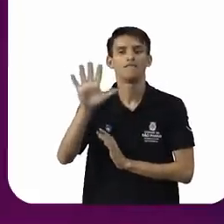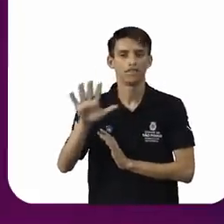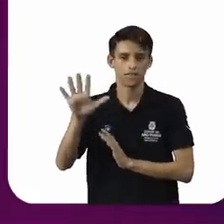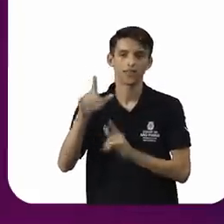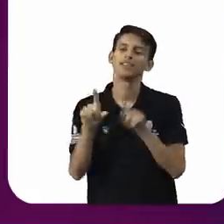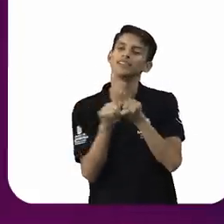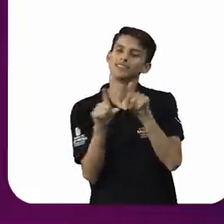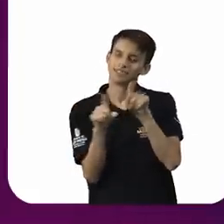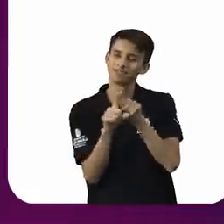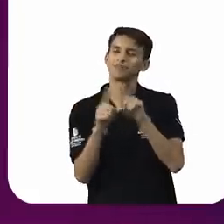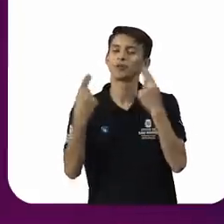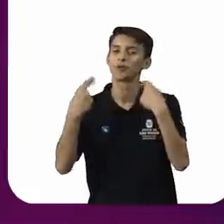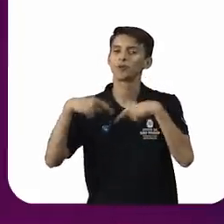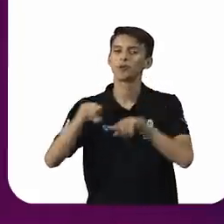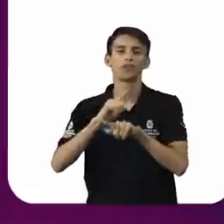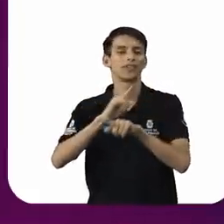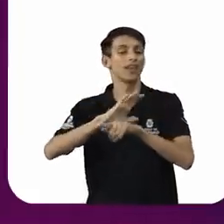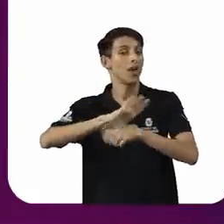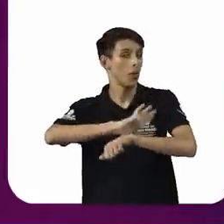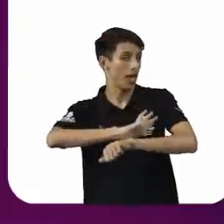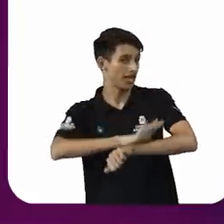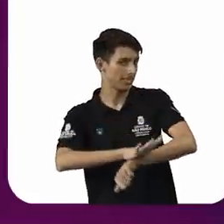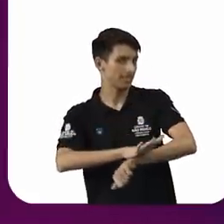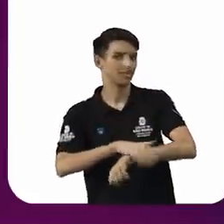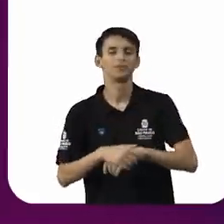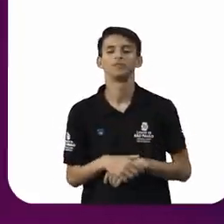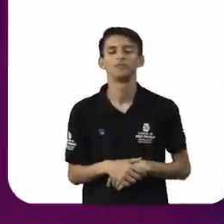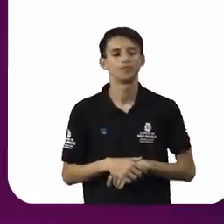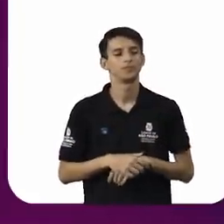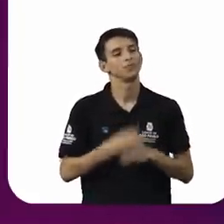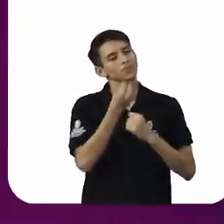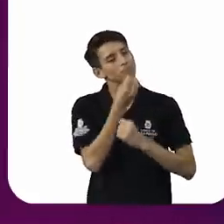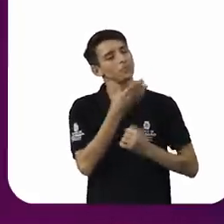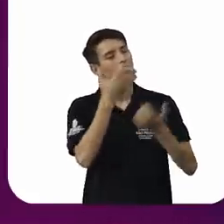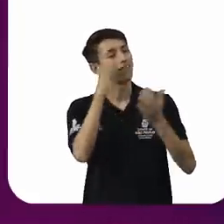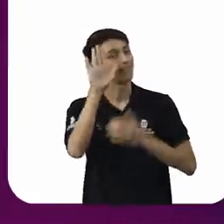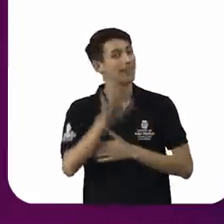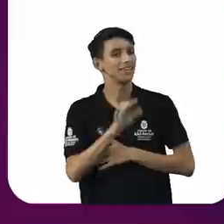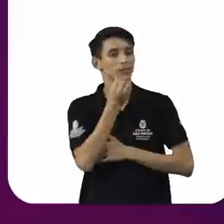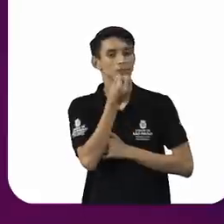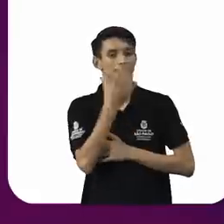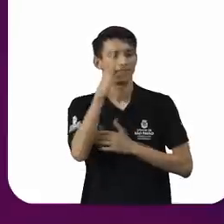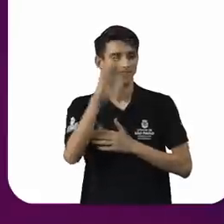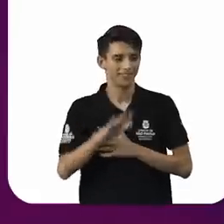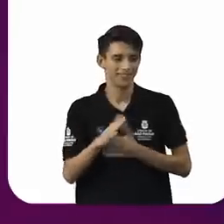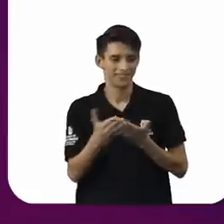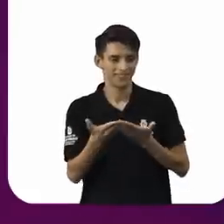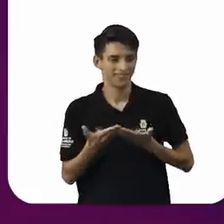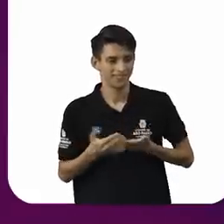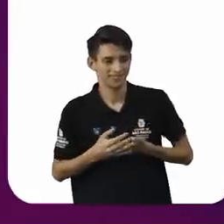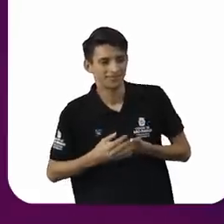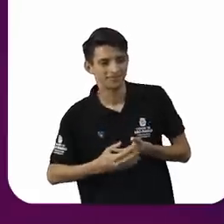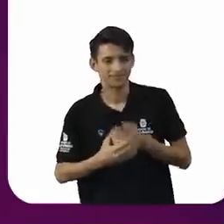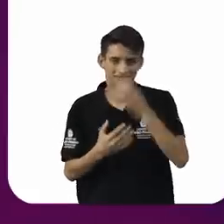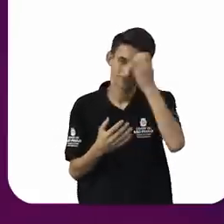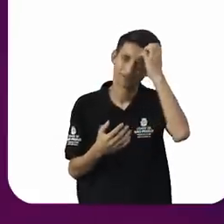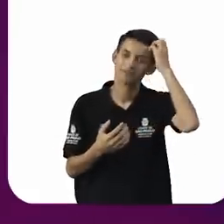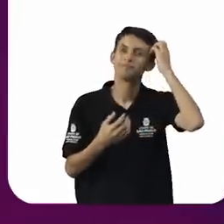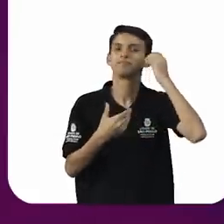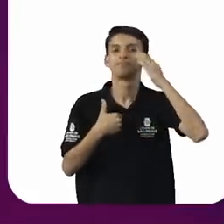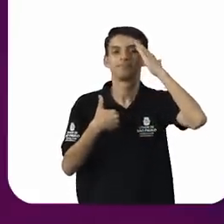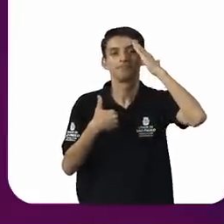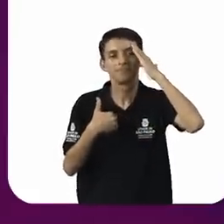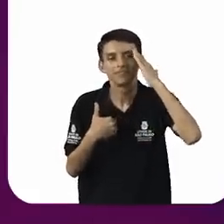sobre o combate ao racismo. Doutor Edio, muito boa tarde, seja bem-vindo. Obrigado, Fernanda. Eu que agradeço